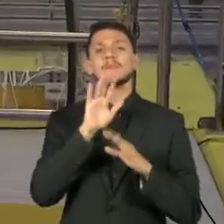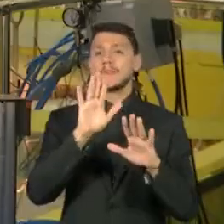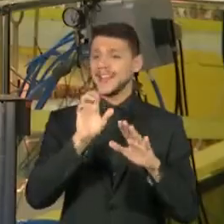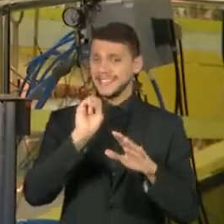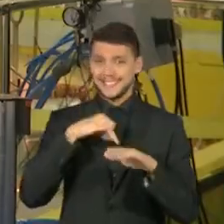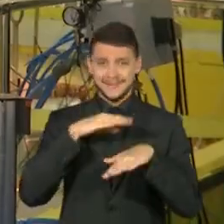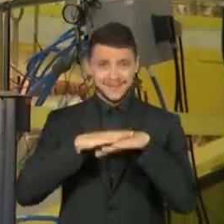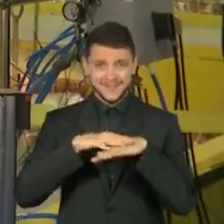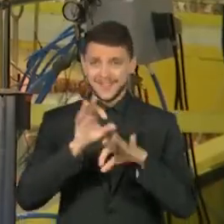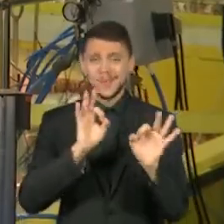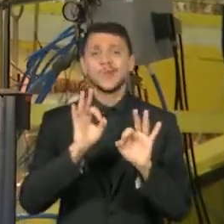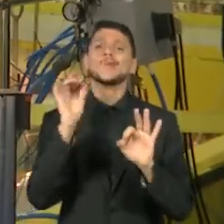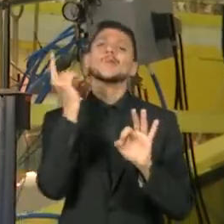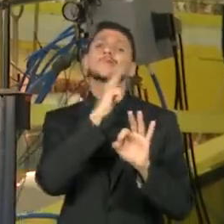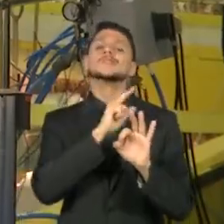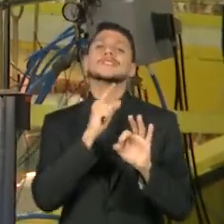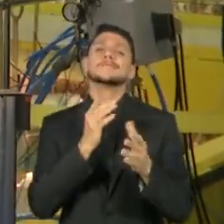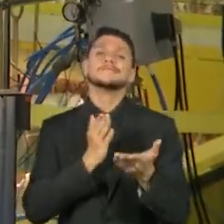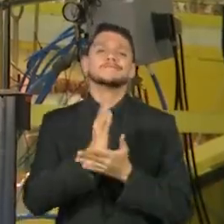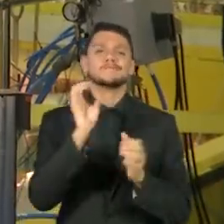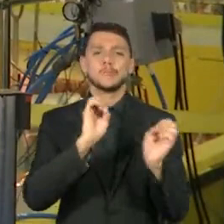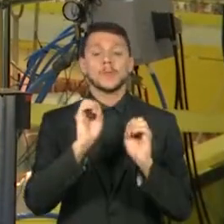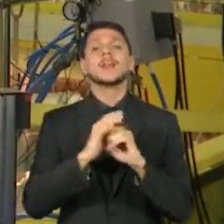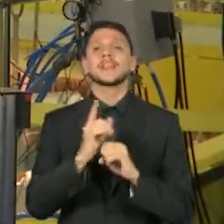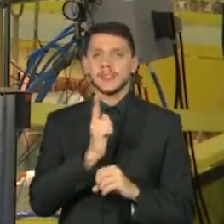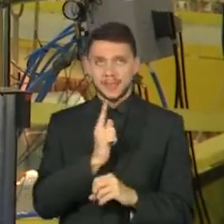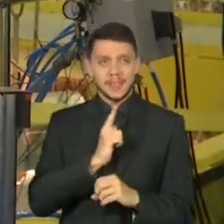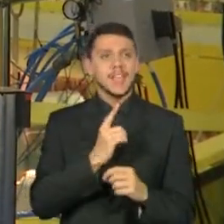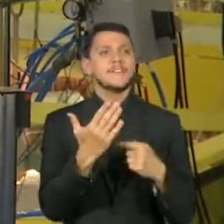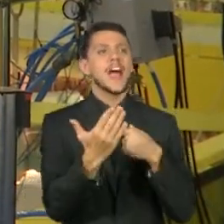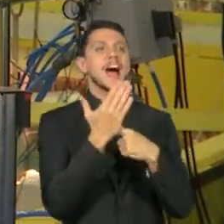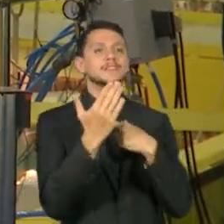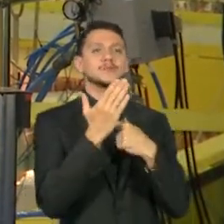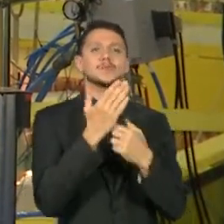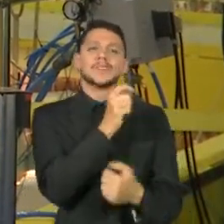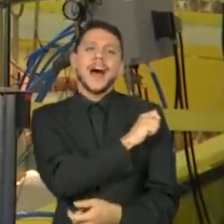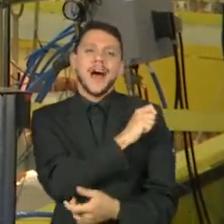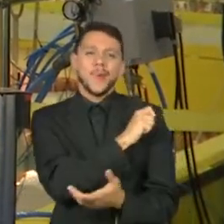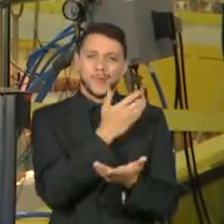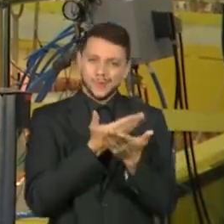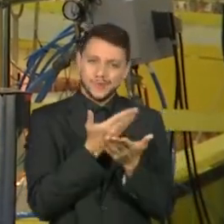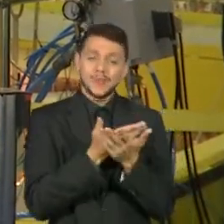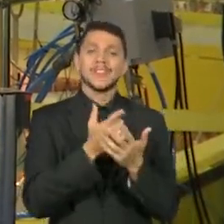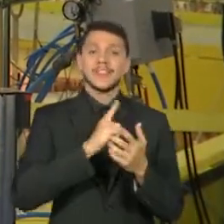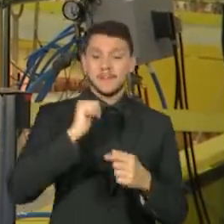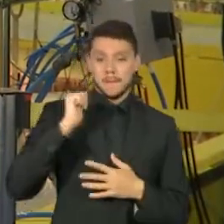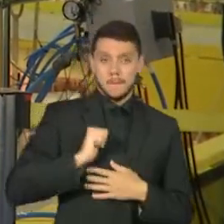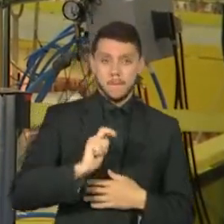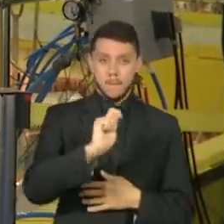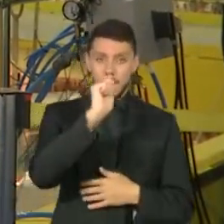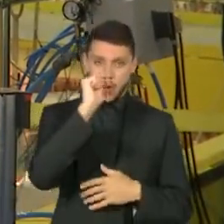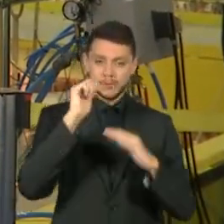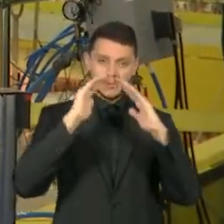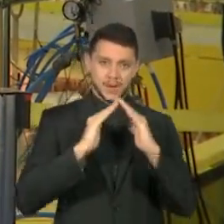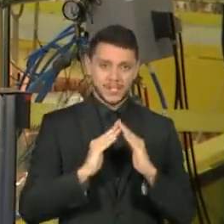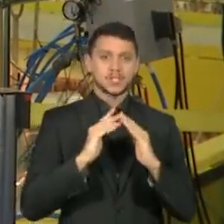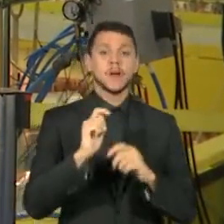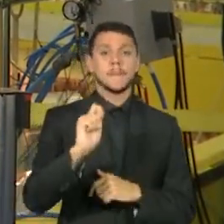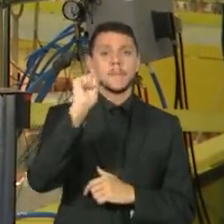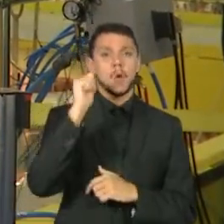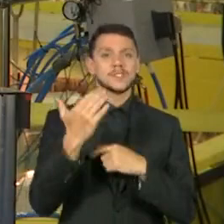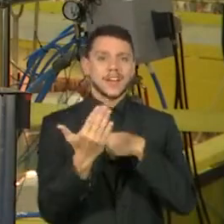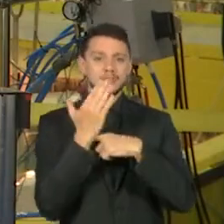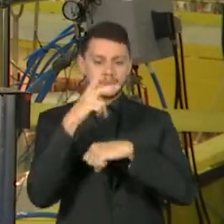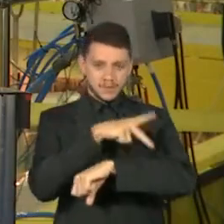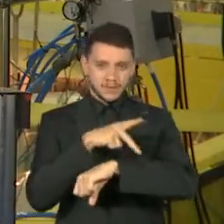acesso à assistência estudantil, então isso já me ajudou muito. Eu tive bolsa moradia, eu tive bolsa de apoio pedagógico, bolsa